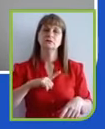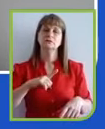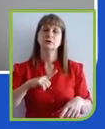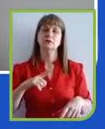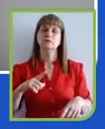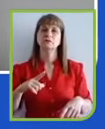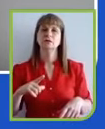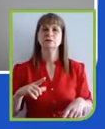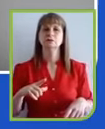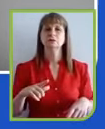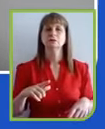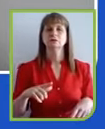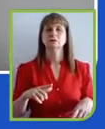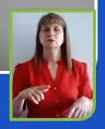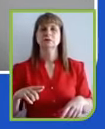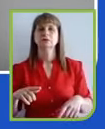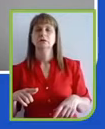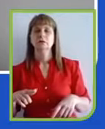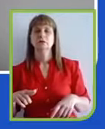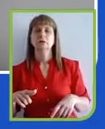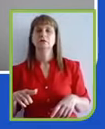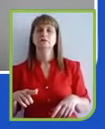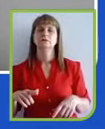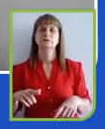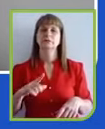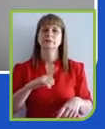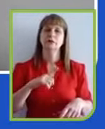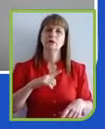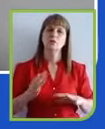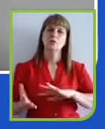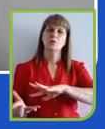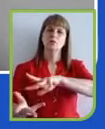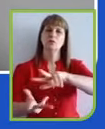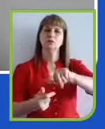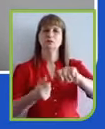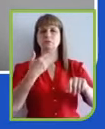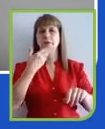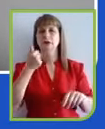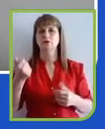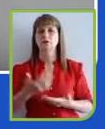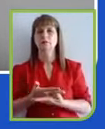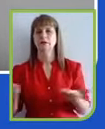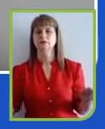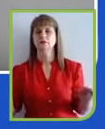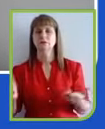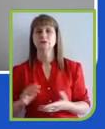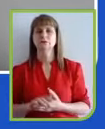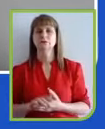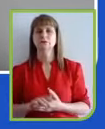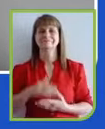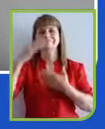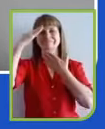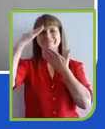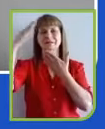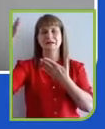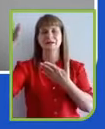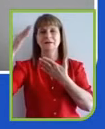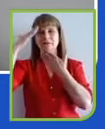certamente a gente vai ter um mundo muito melhor para todos nós. Muito obrigada. Obrigado, Carla. Obrigado. Obrigado